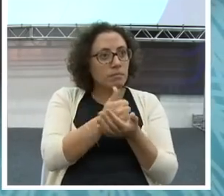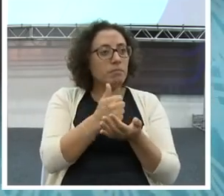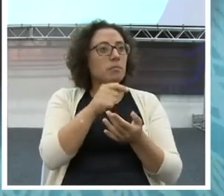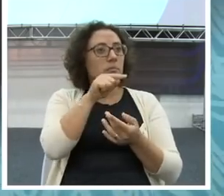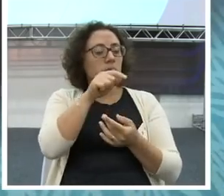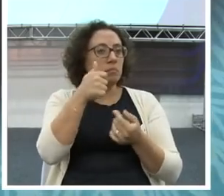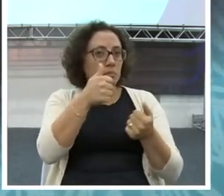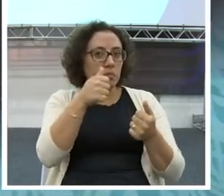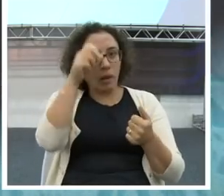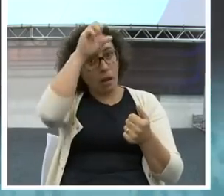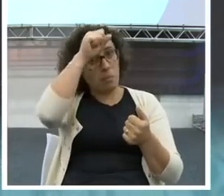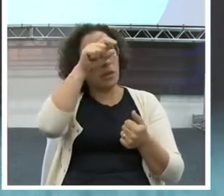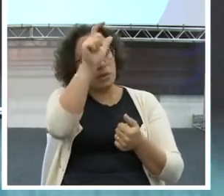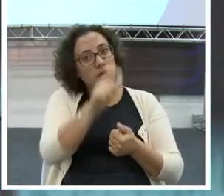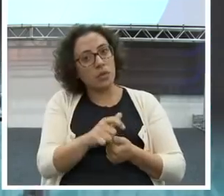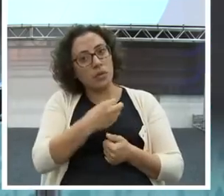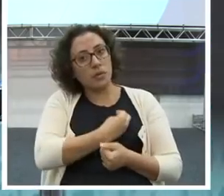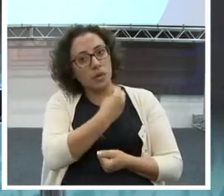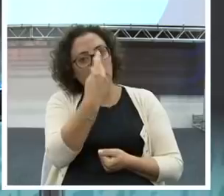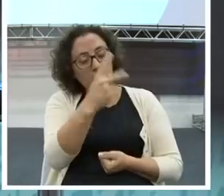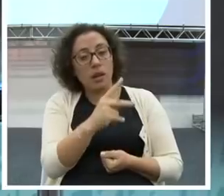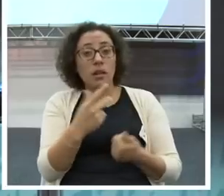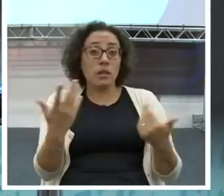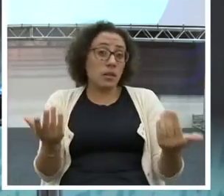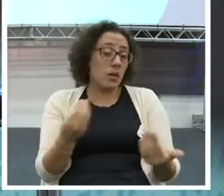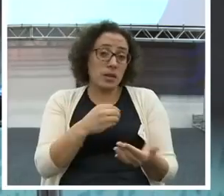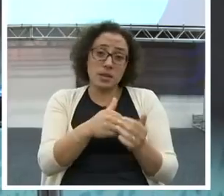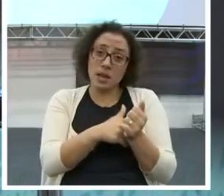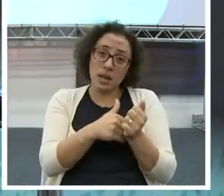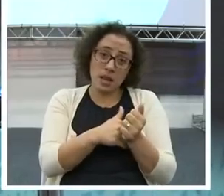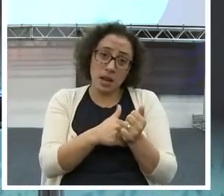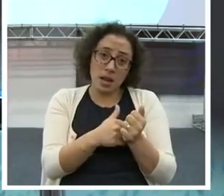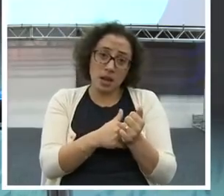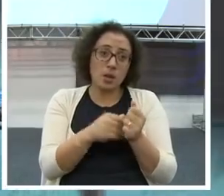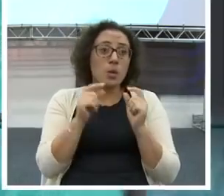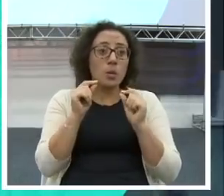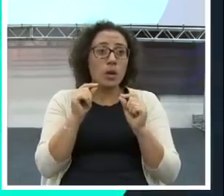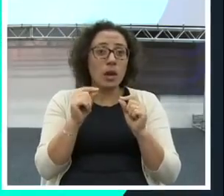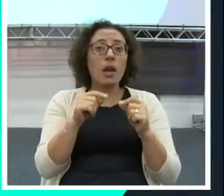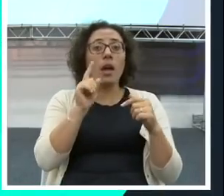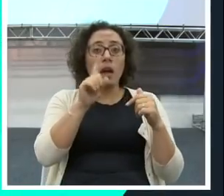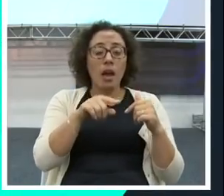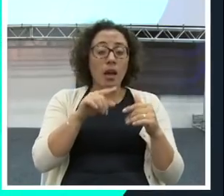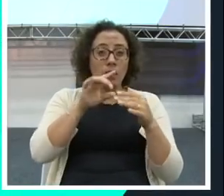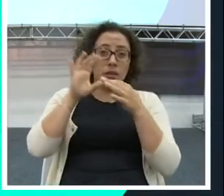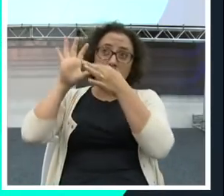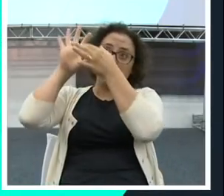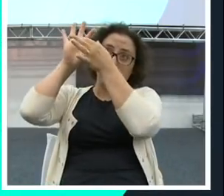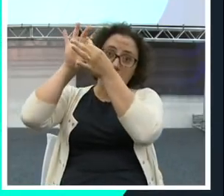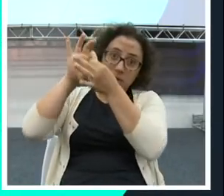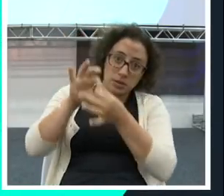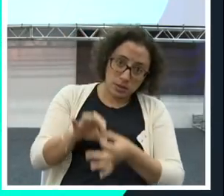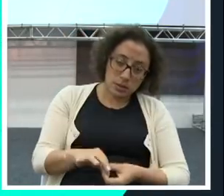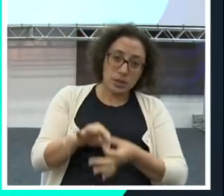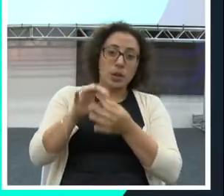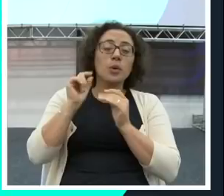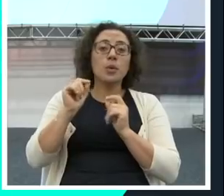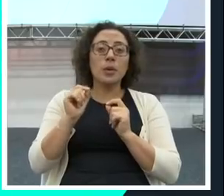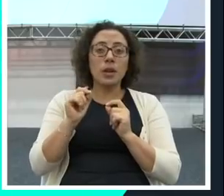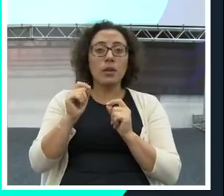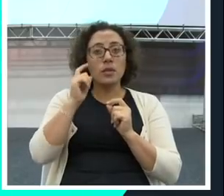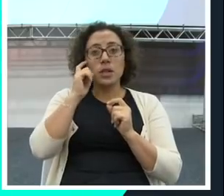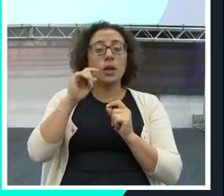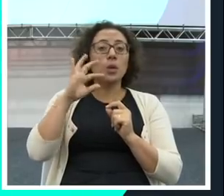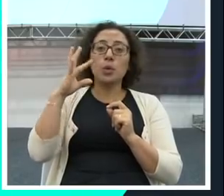aqui é o segredo da inteligência financeira. Essa cadeia, quando você completa e desenvolve ela,